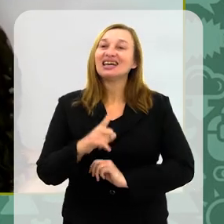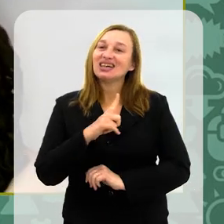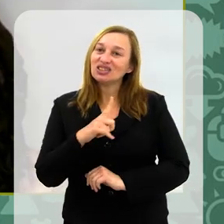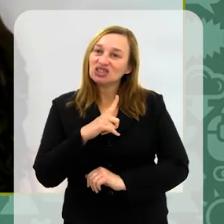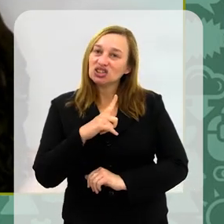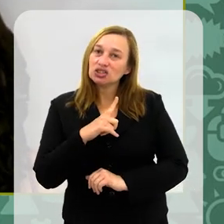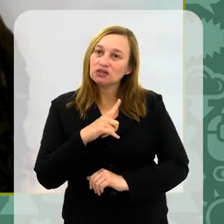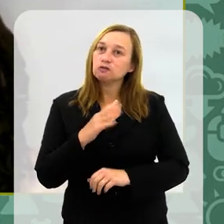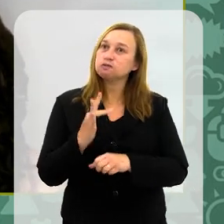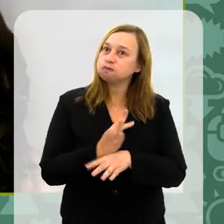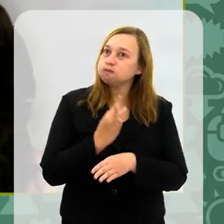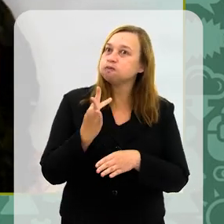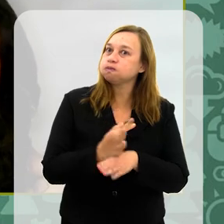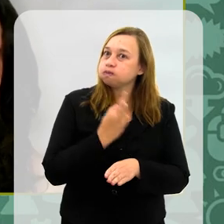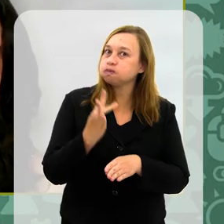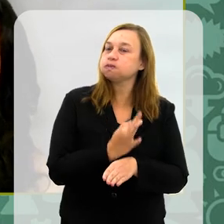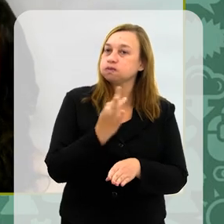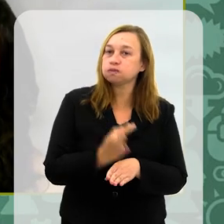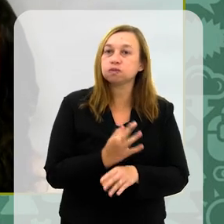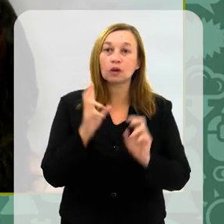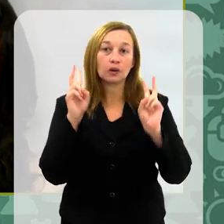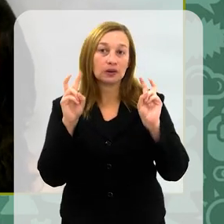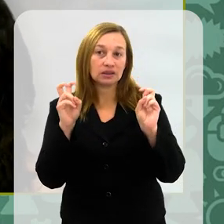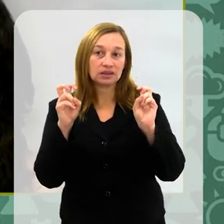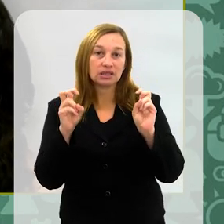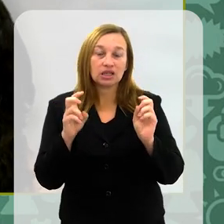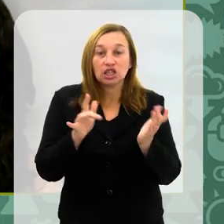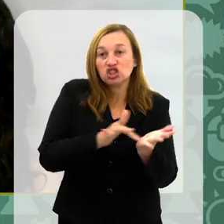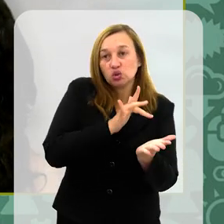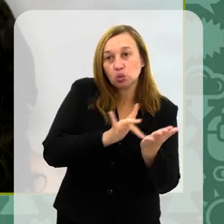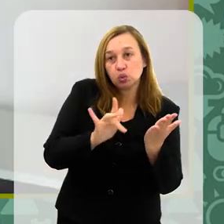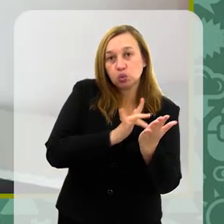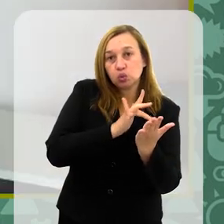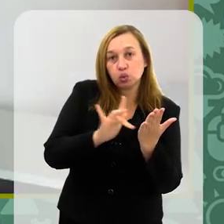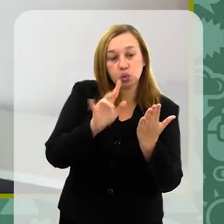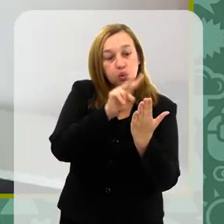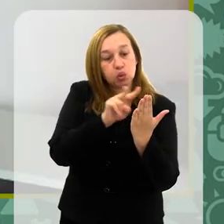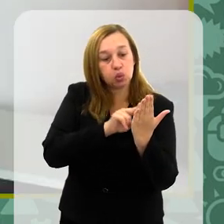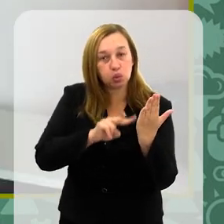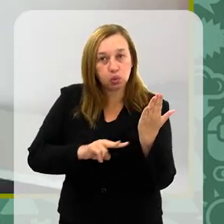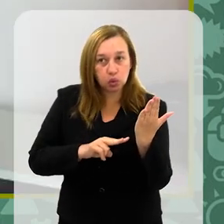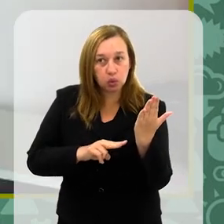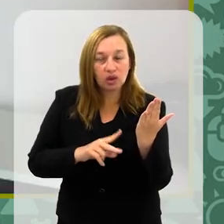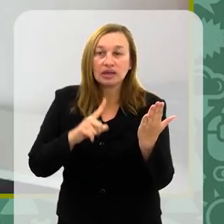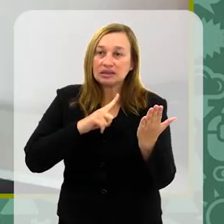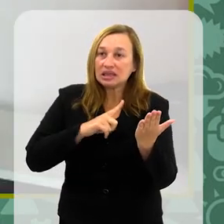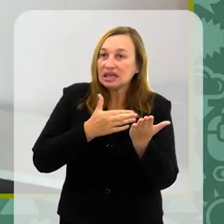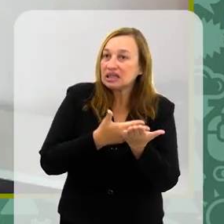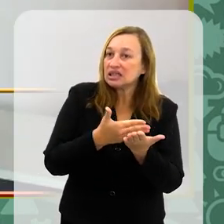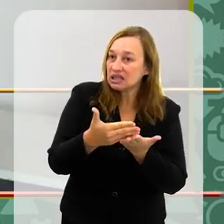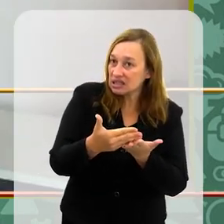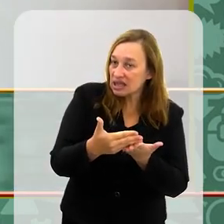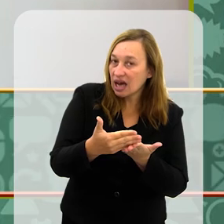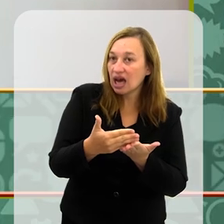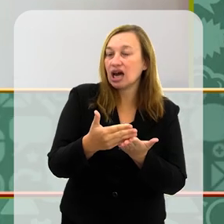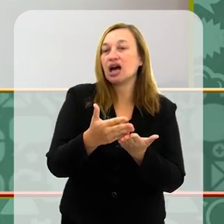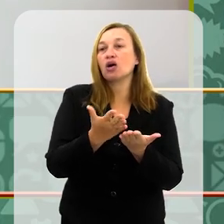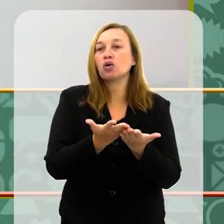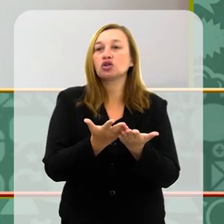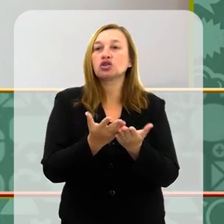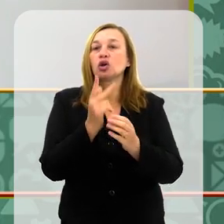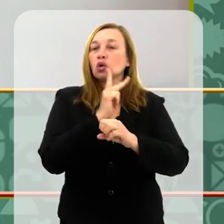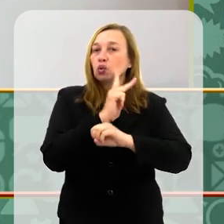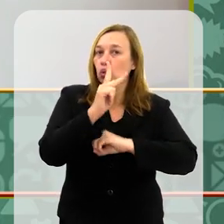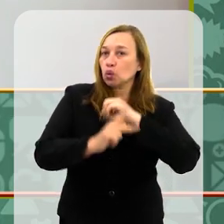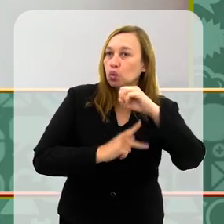eu tive muita resistência com essa questão de livro digital. Sim. Apesar de eu ter começado de forma digital